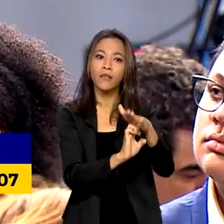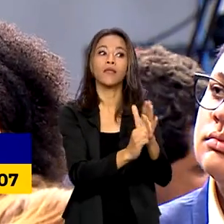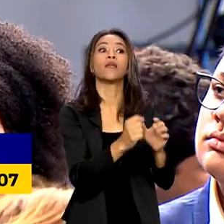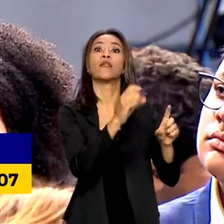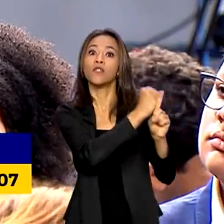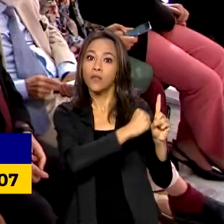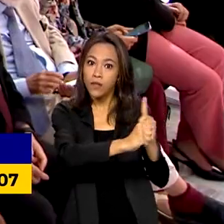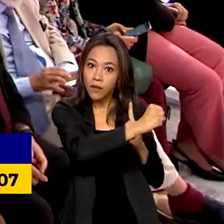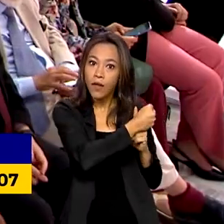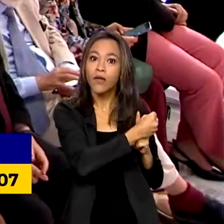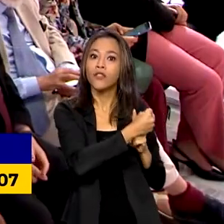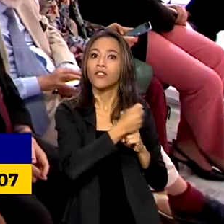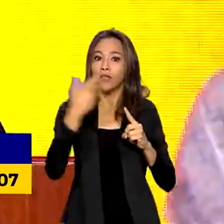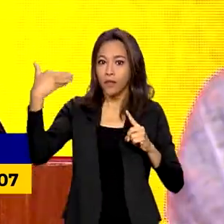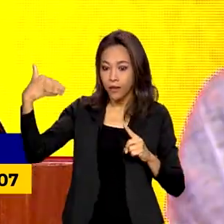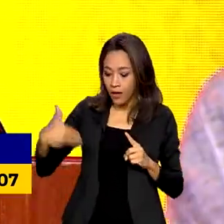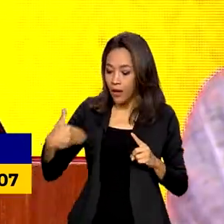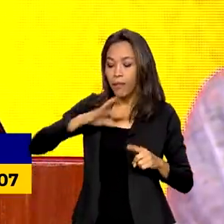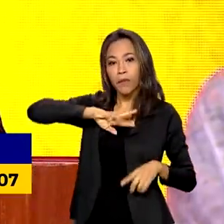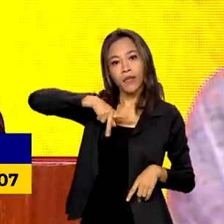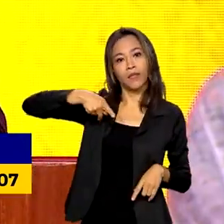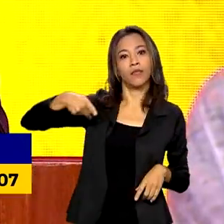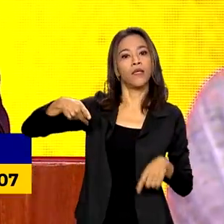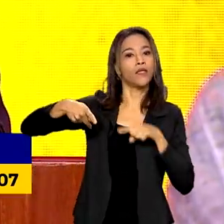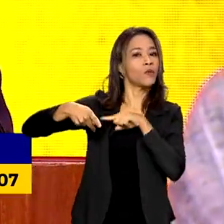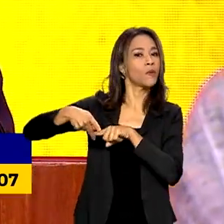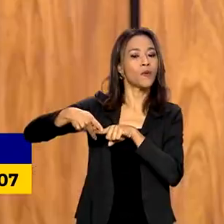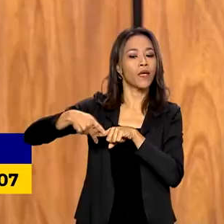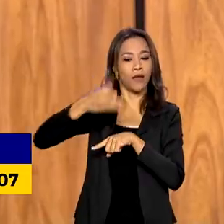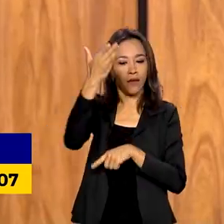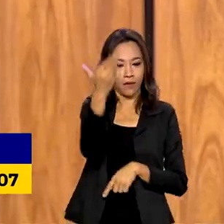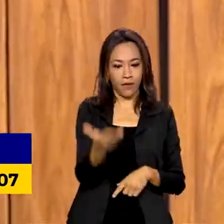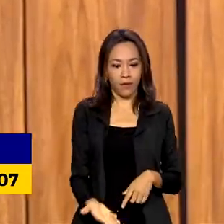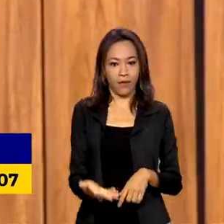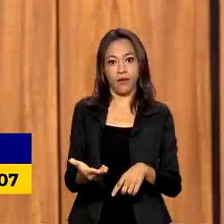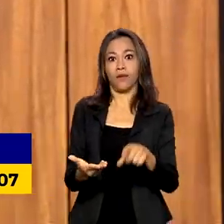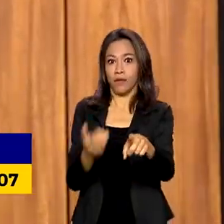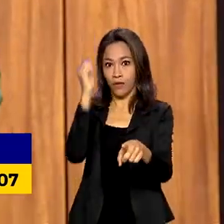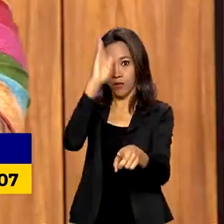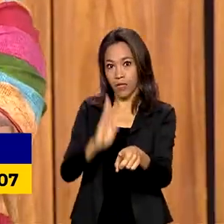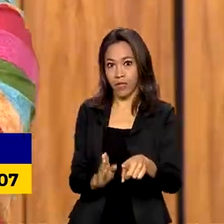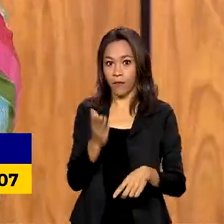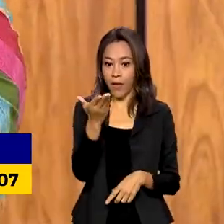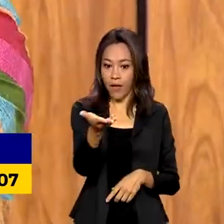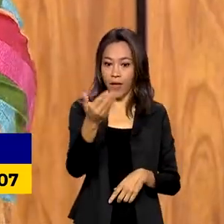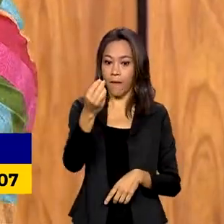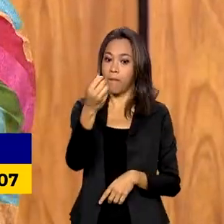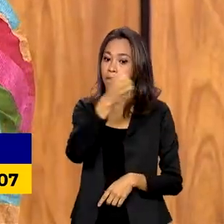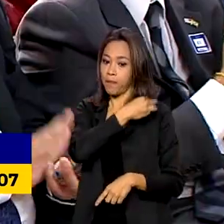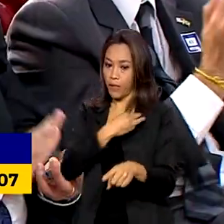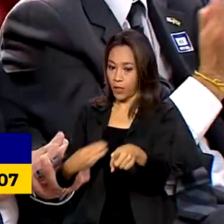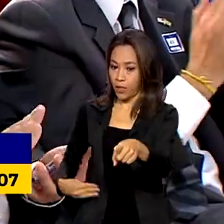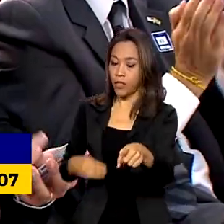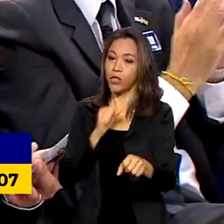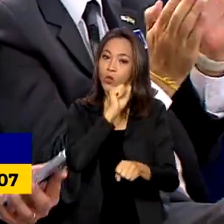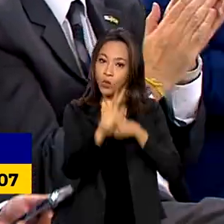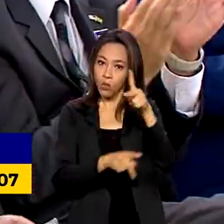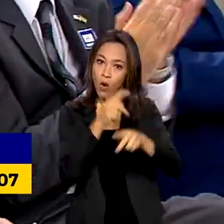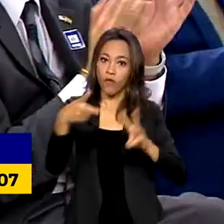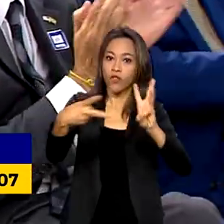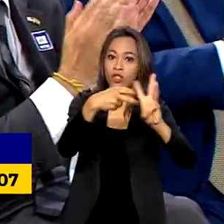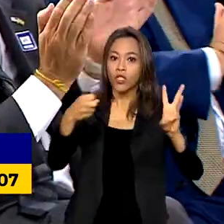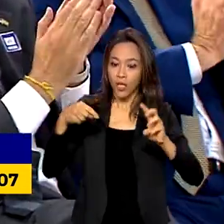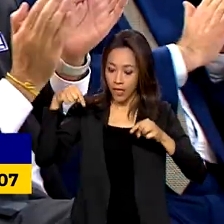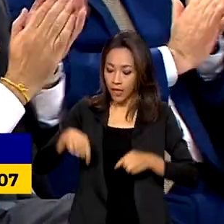organizada, e é presidido pelo presidente da República. Segundo a ministra dos povos indígenas, o espaço